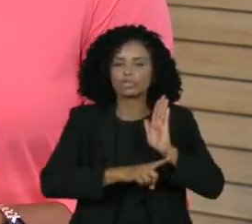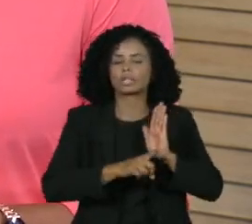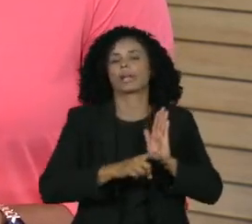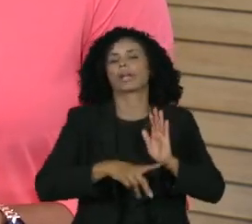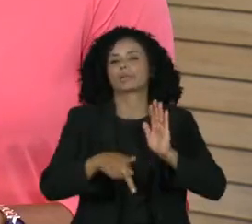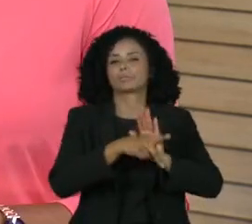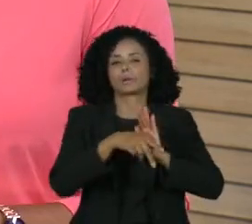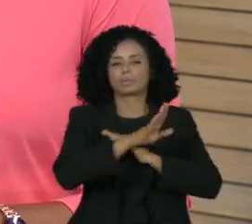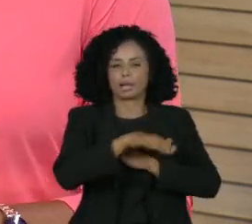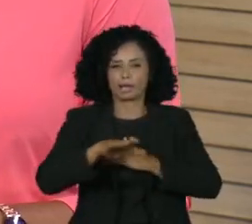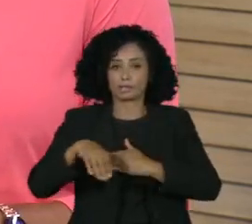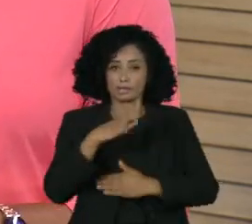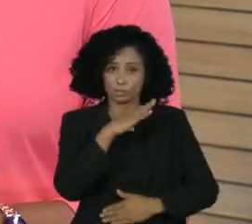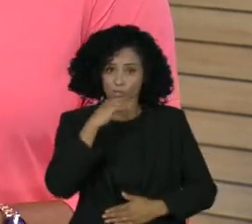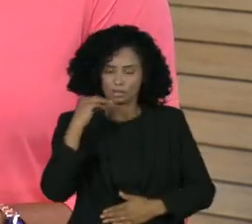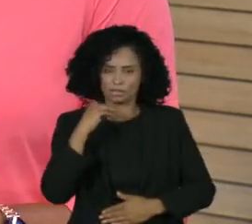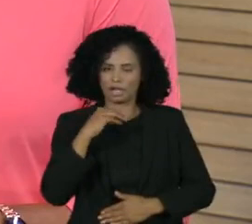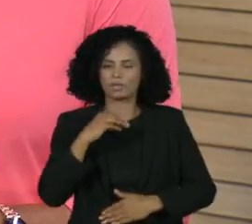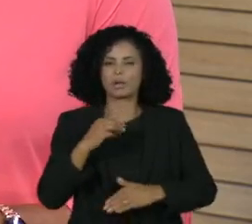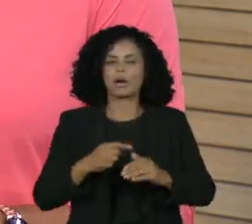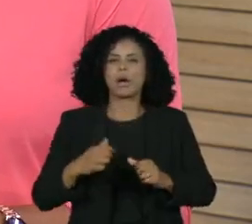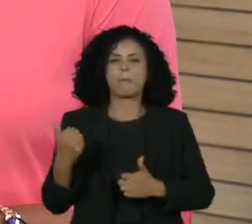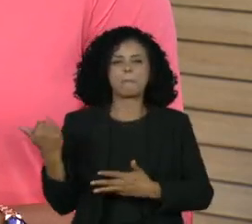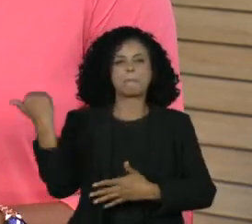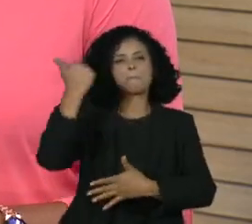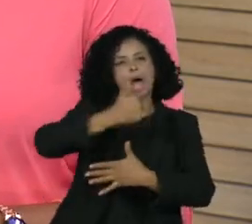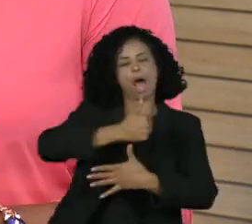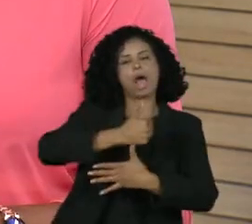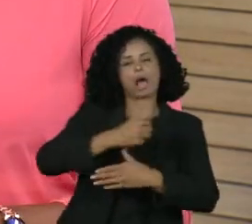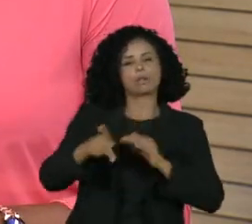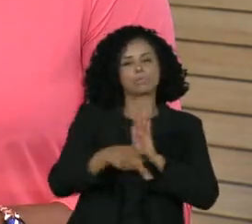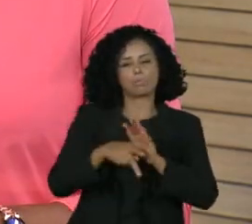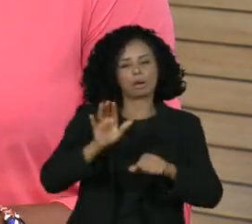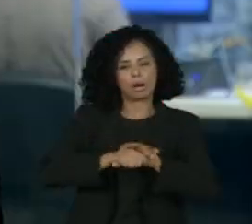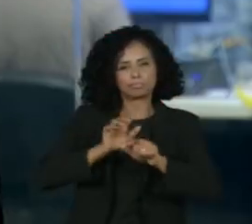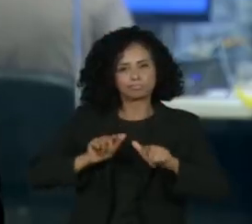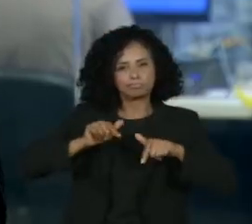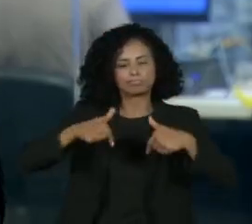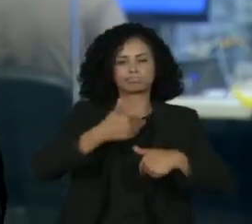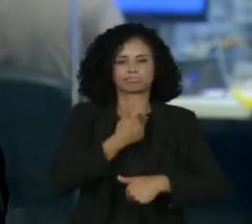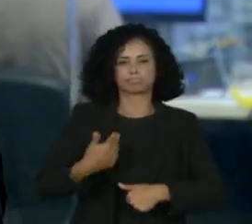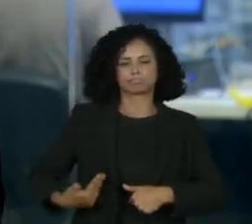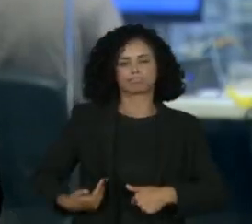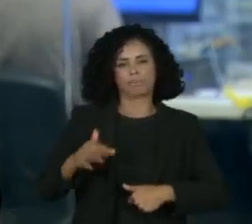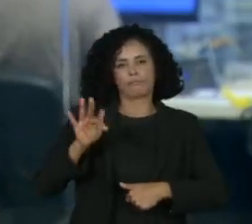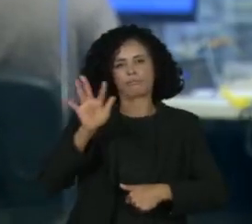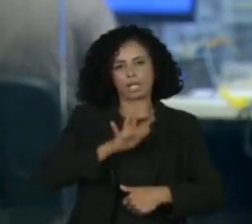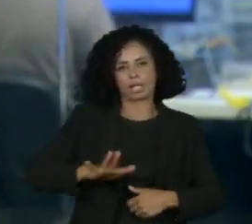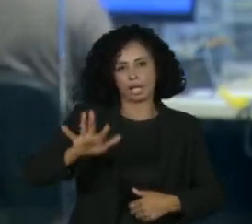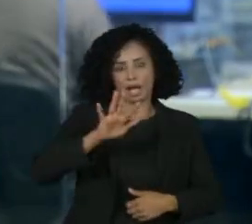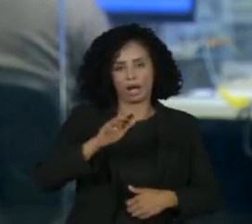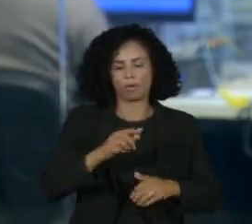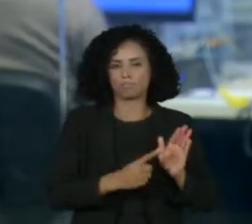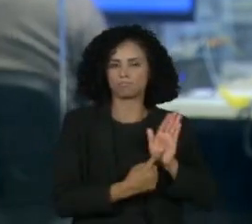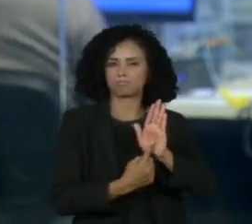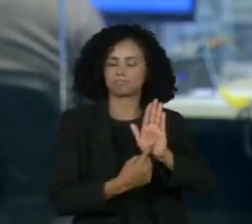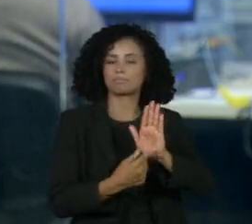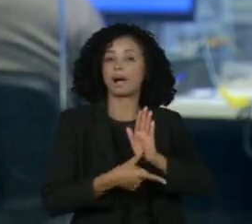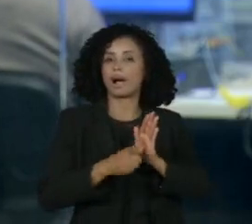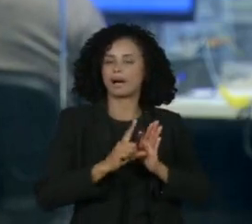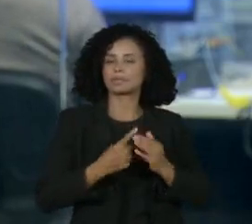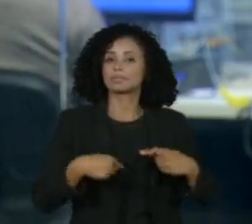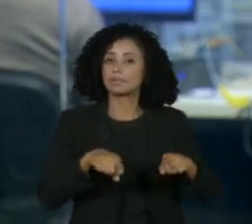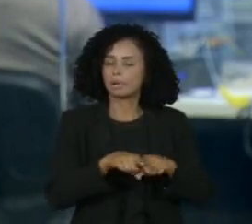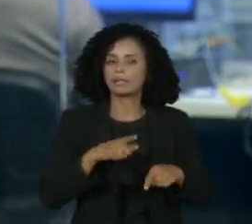da criança e do adolescente como prioridade das políticas públicas federais. As propostas formuladas serão entregues aos